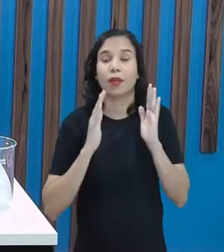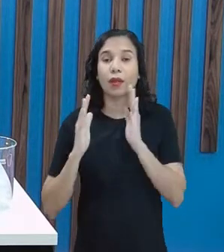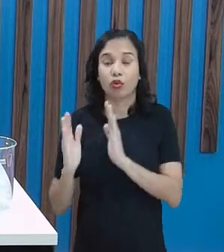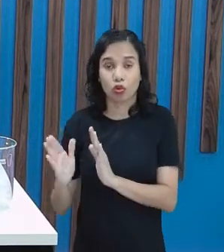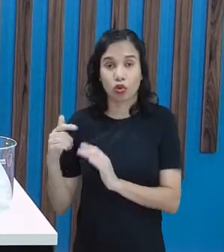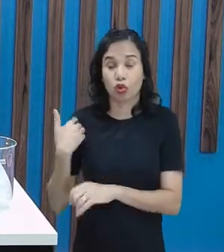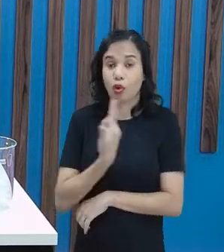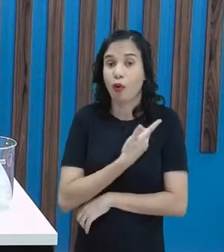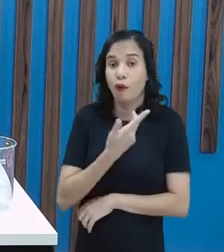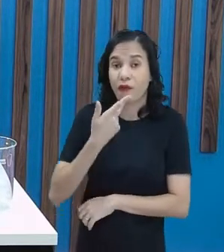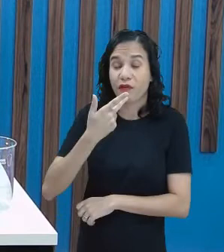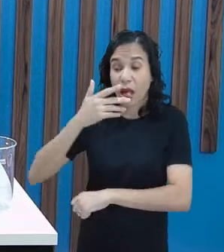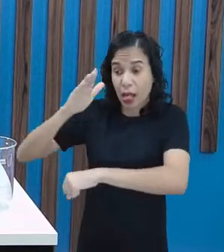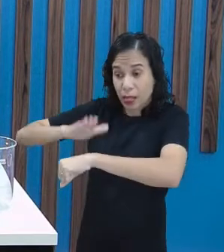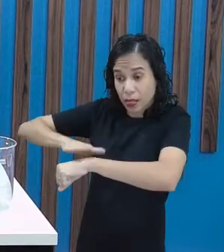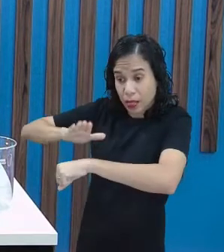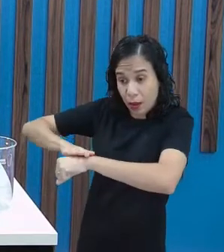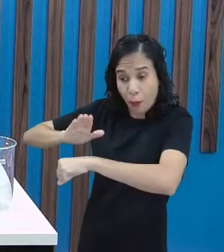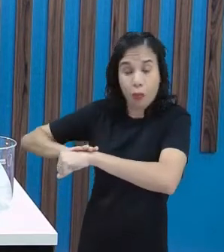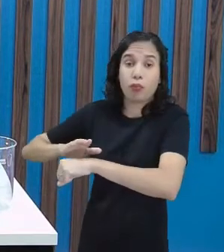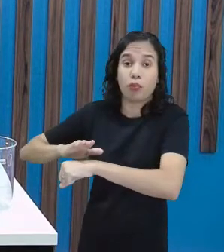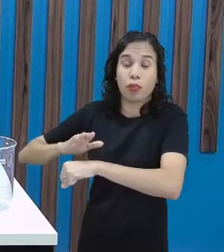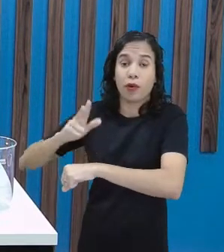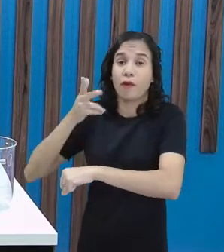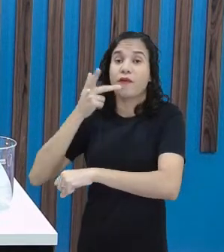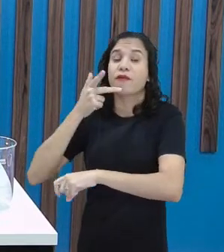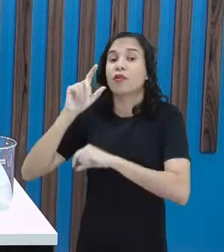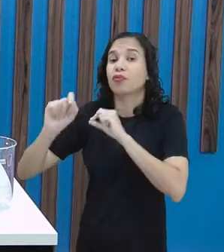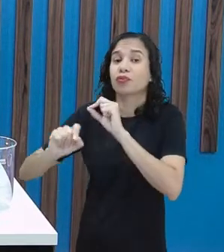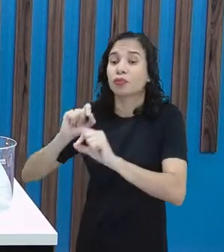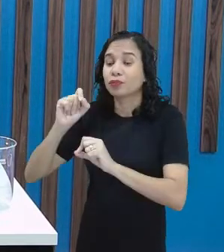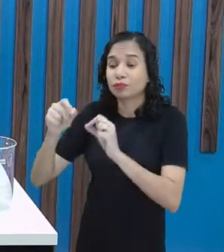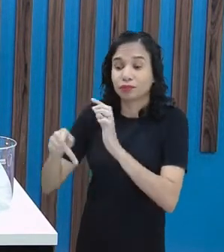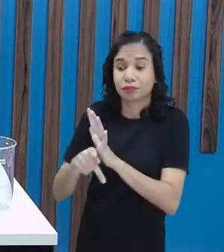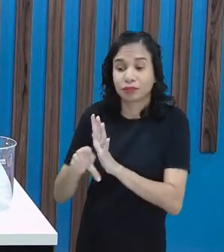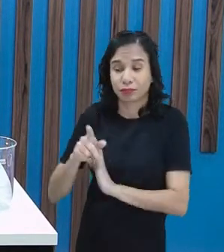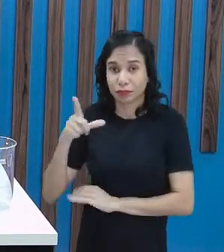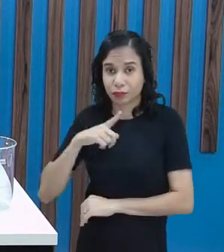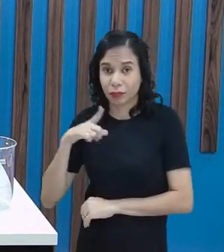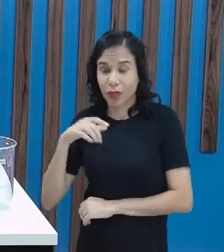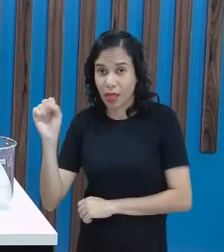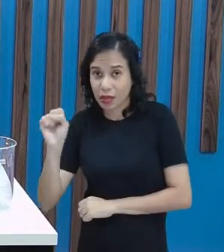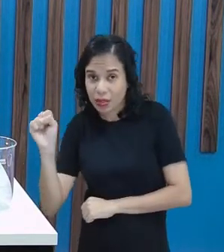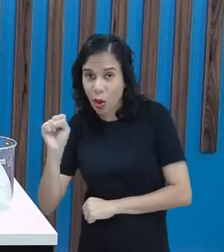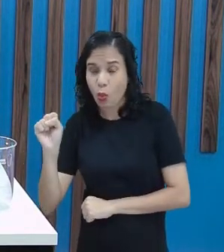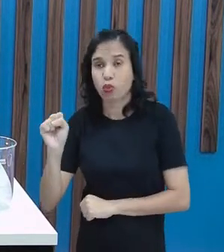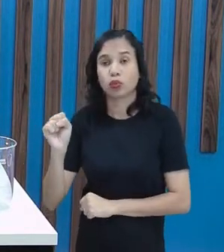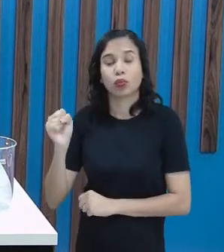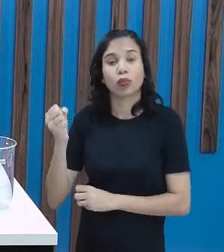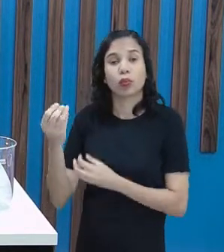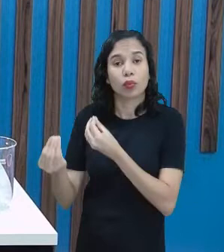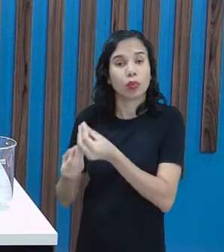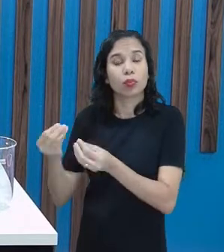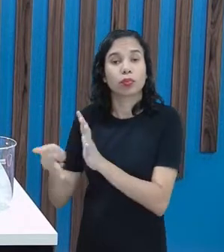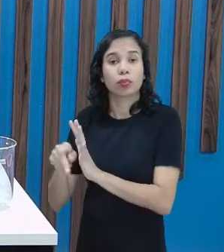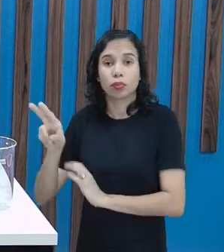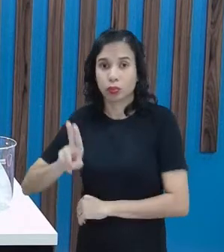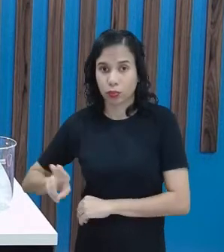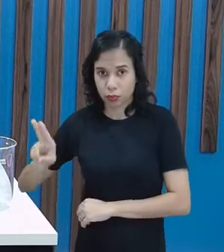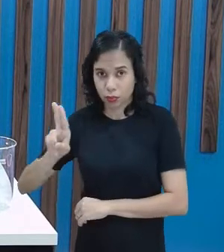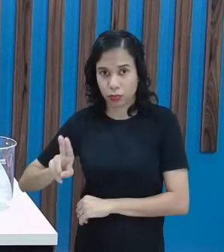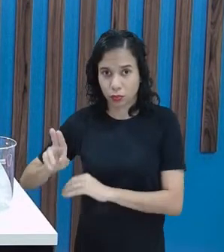fala de medida de tempo, a gente está falando aqui, ó, dos segundos como unidade de medida